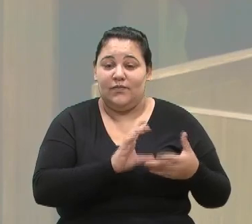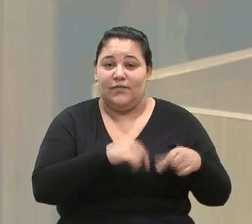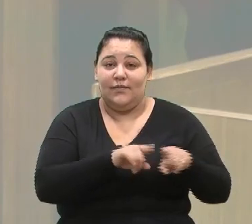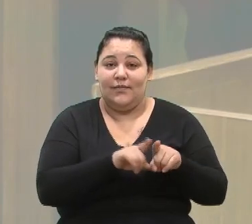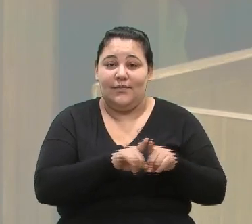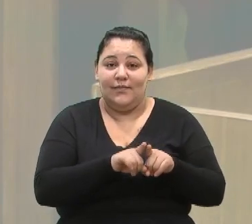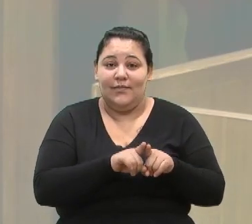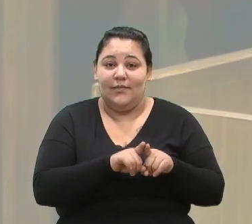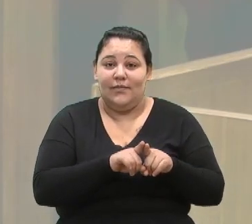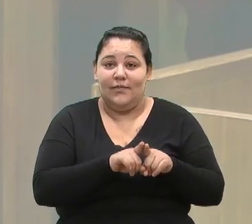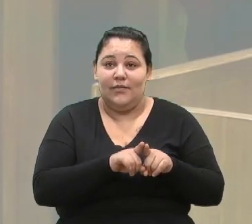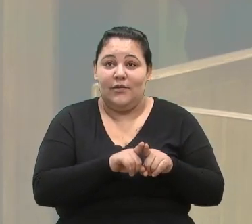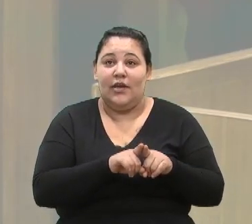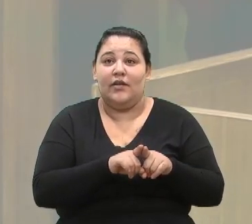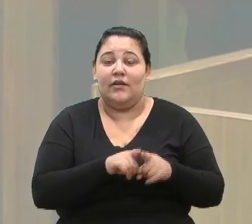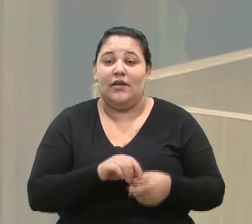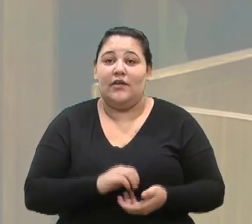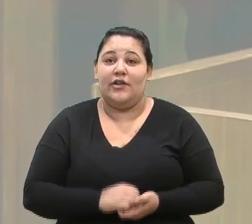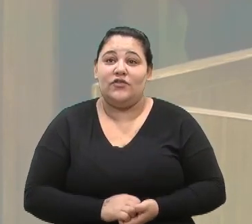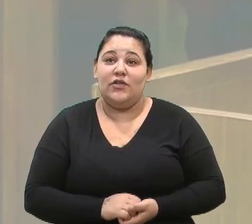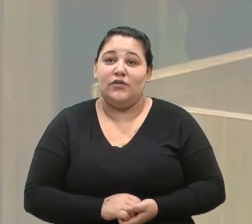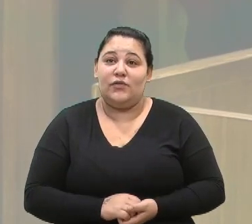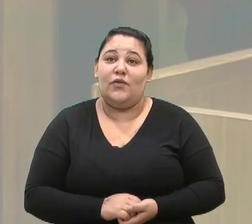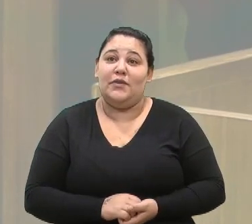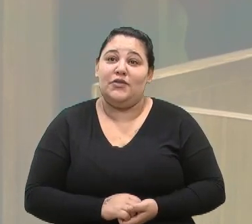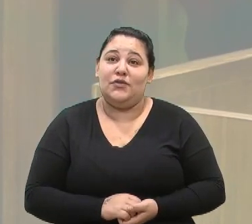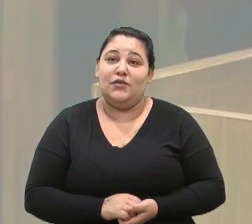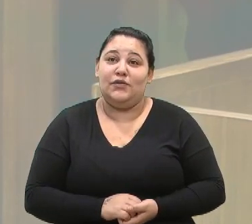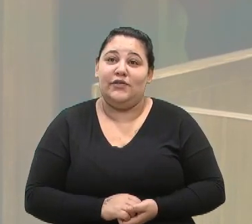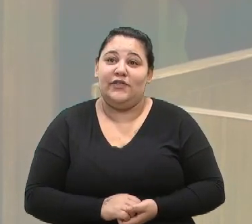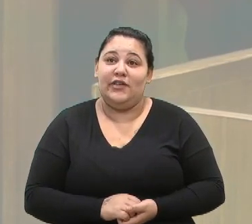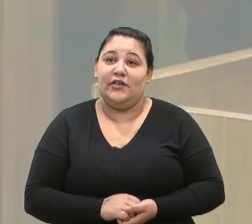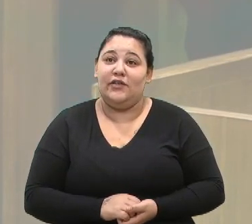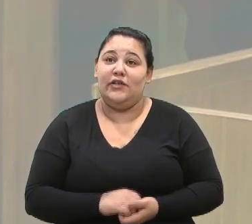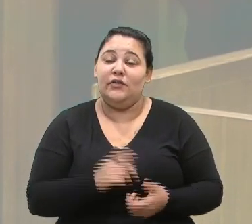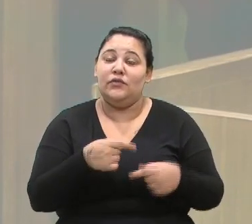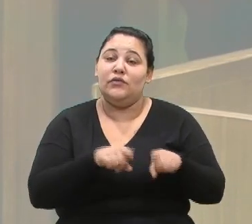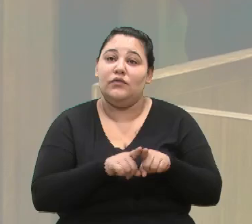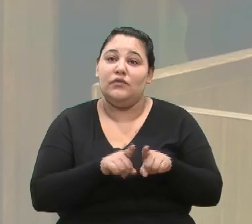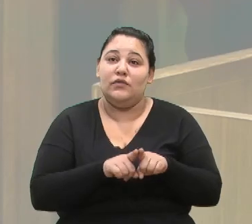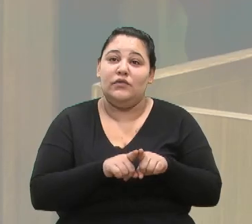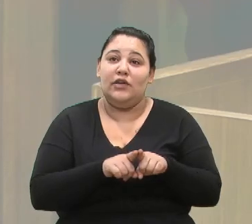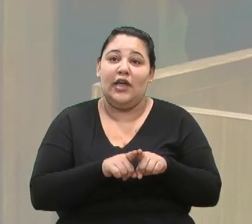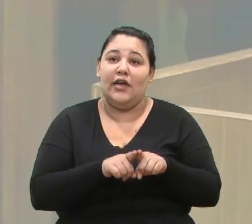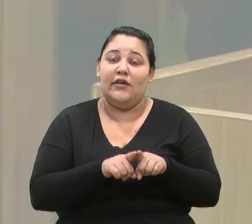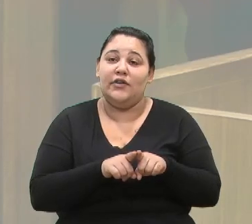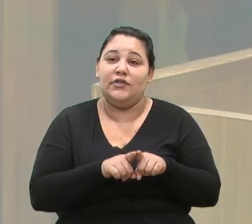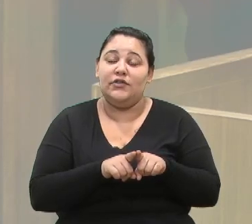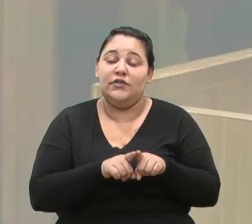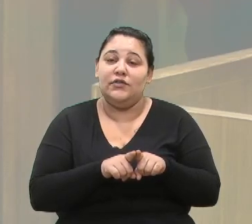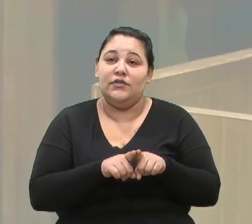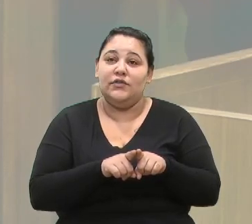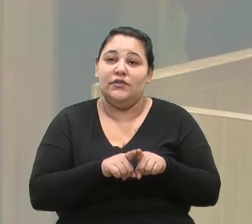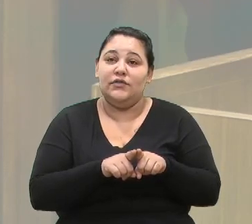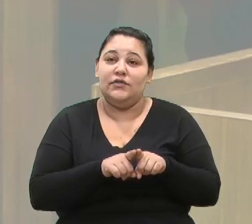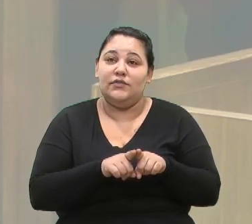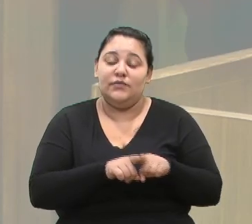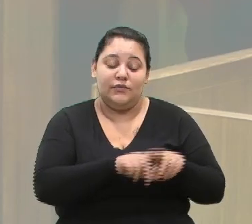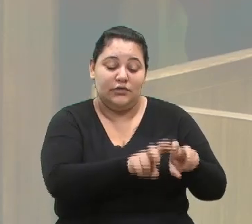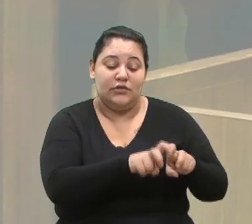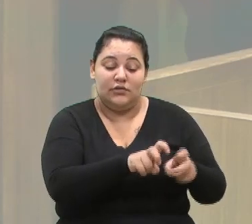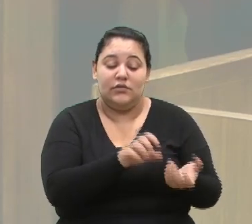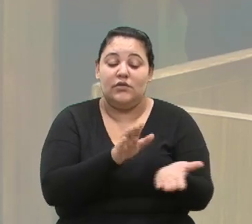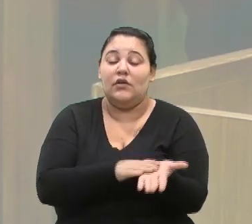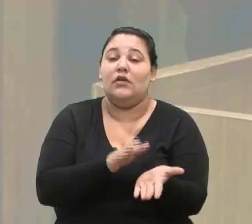avançar. Precisamos buscar recursos. O município precisa colocar em prática. Os interiores cobram